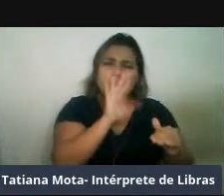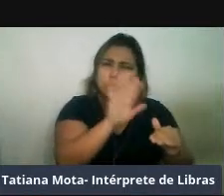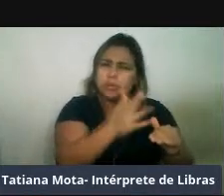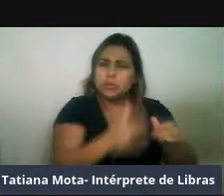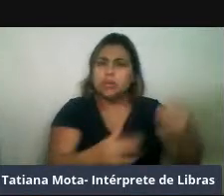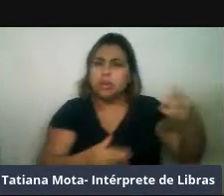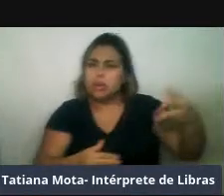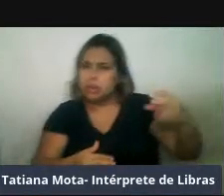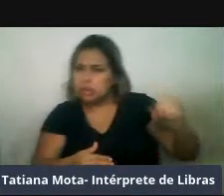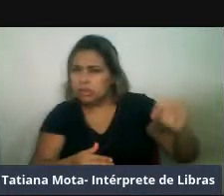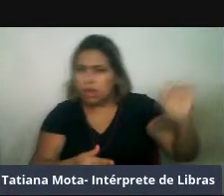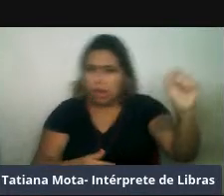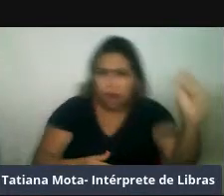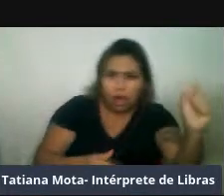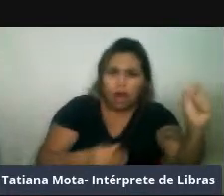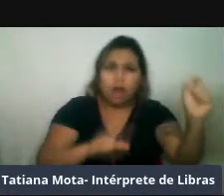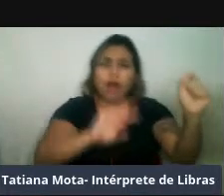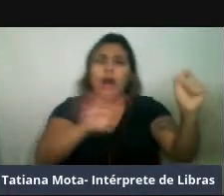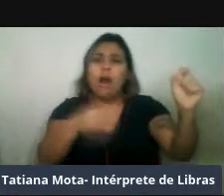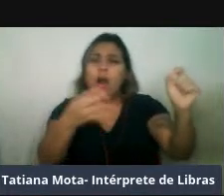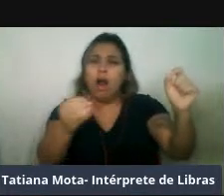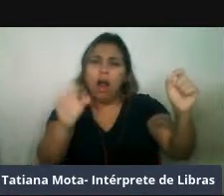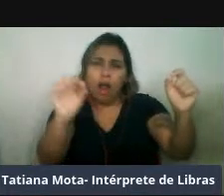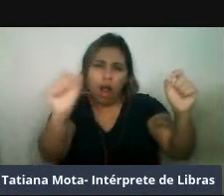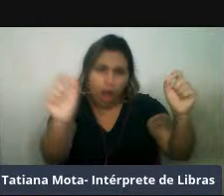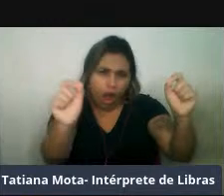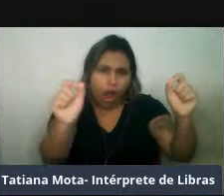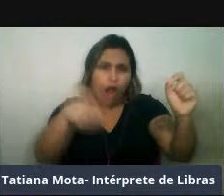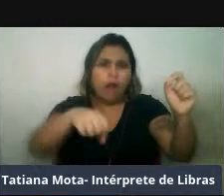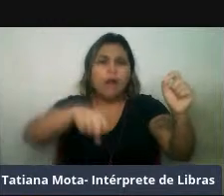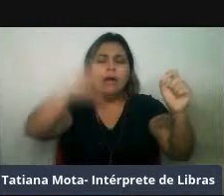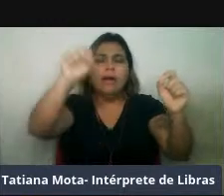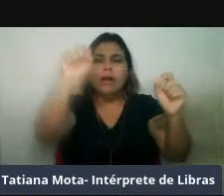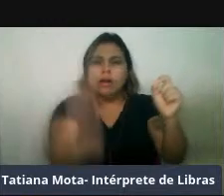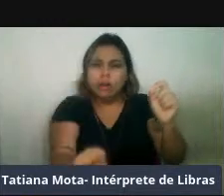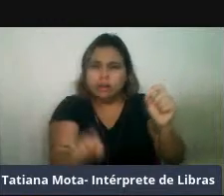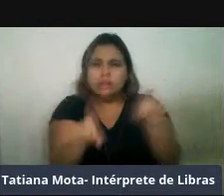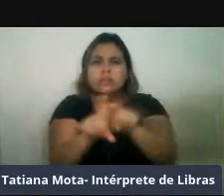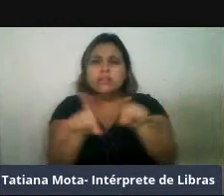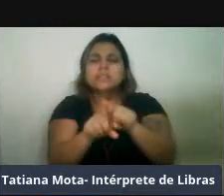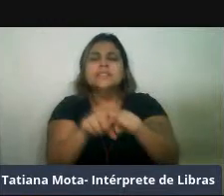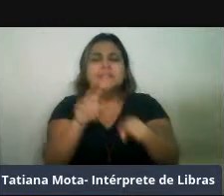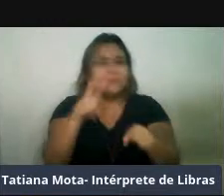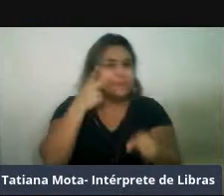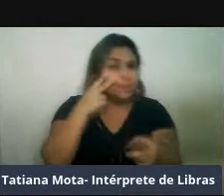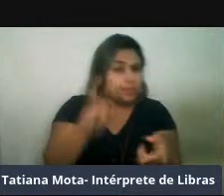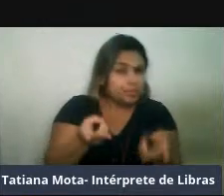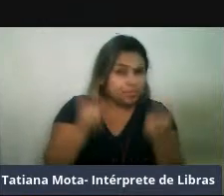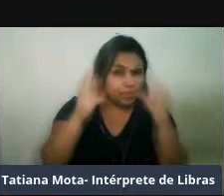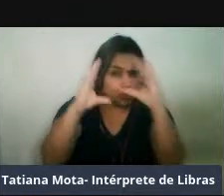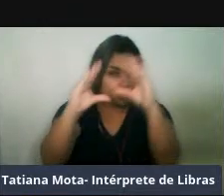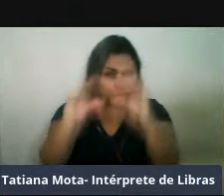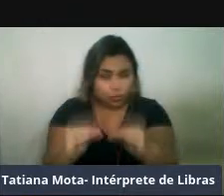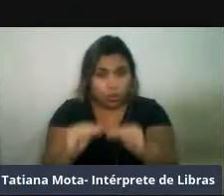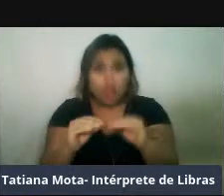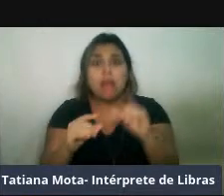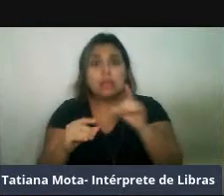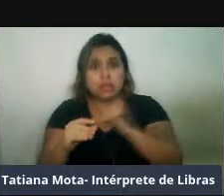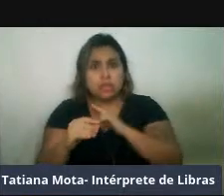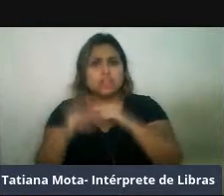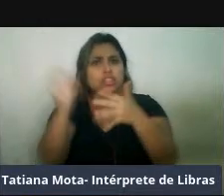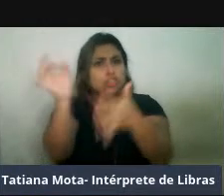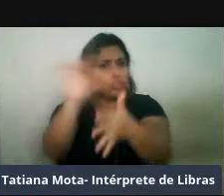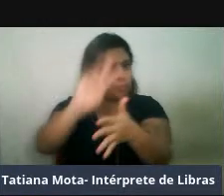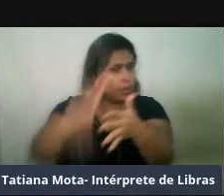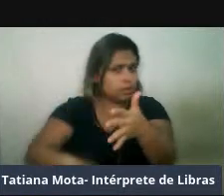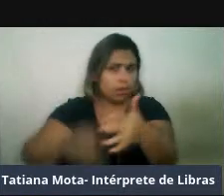norte e 40 graus sul. Então, aqui, quanto mais escura a coloração, maior o número de espécies e